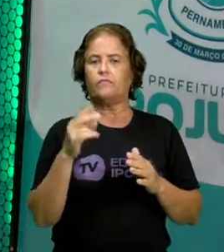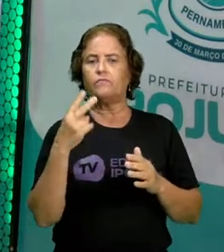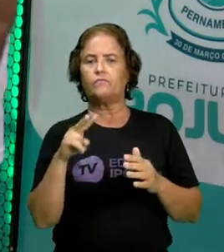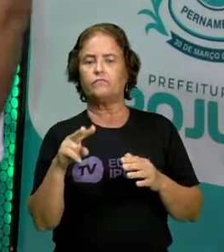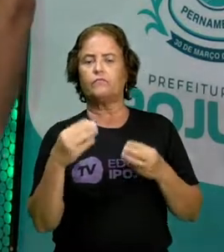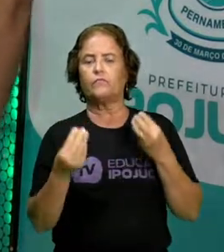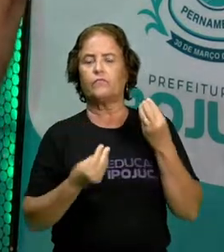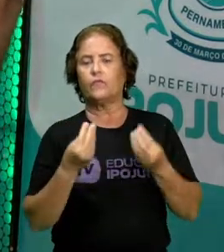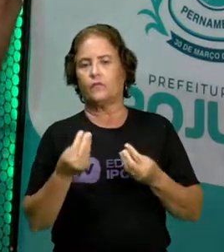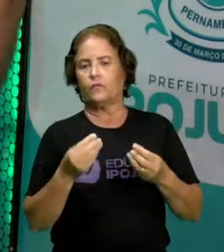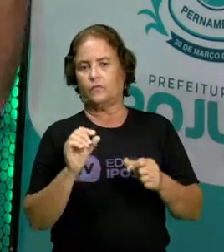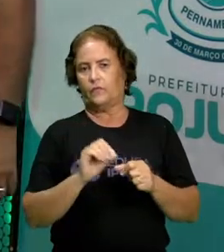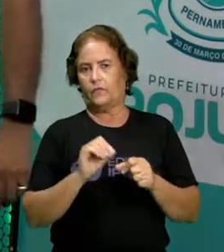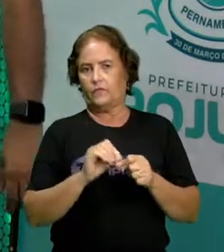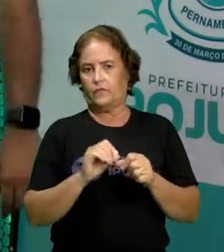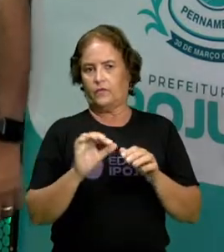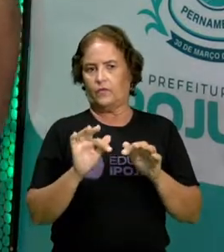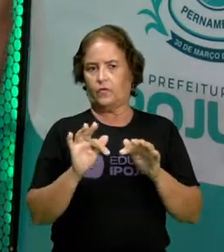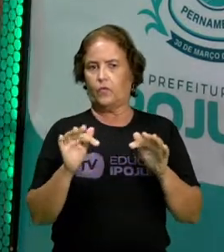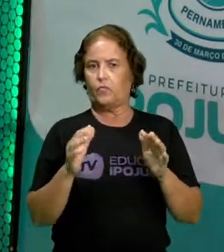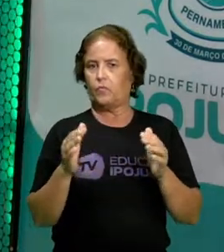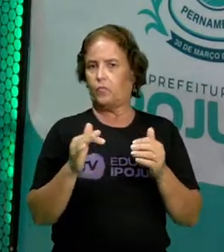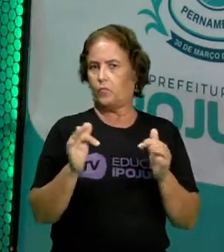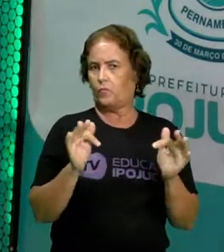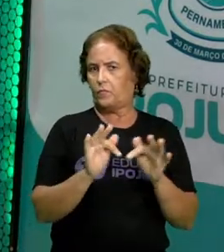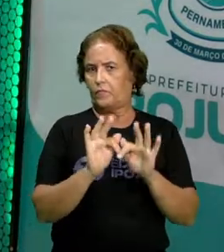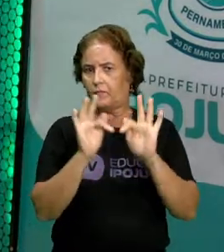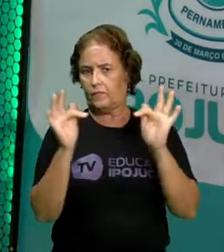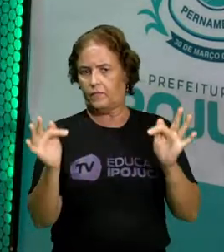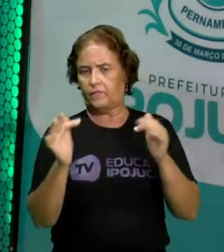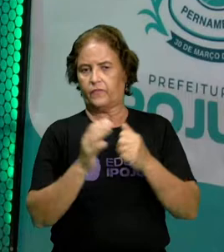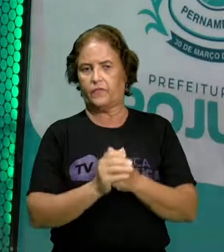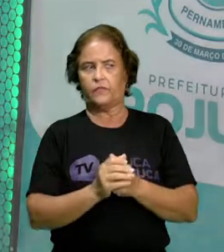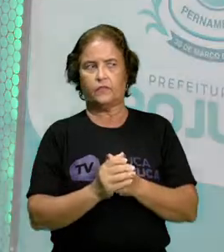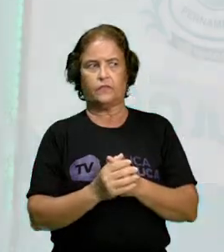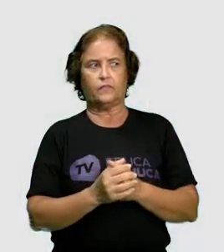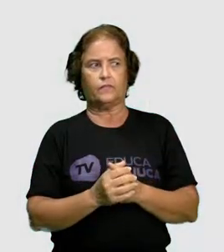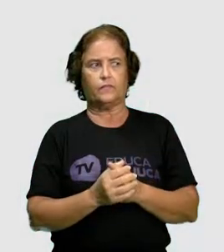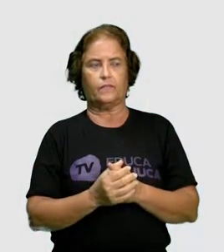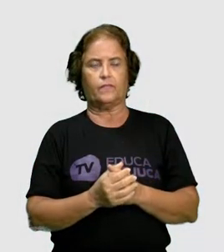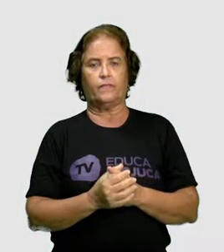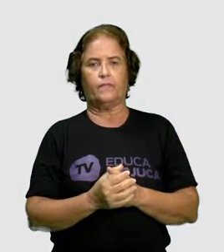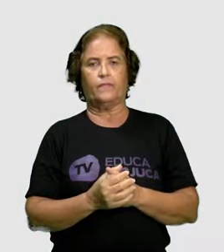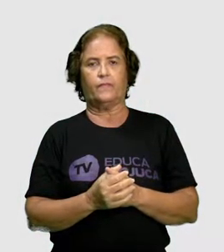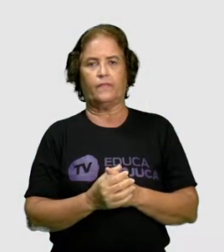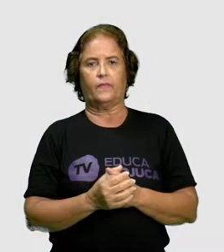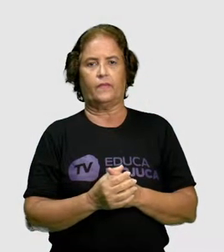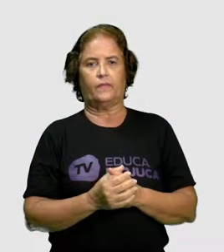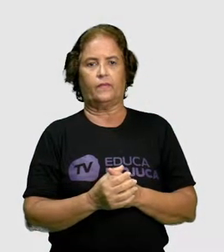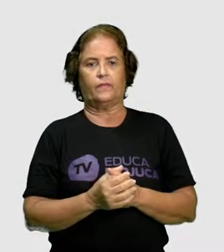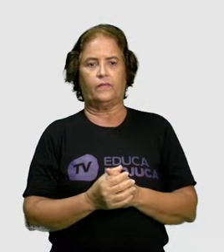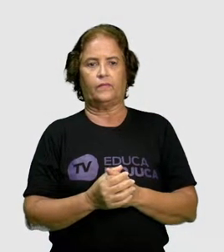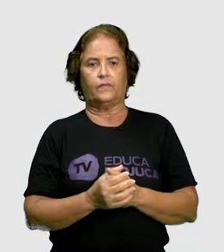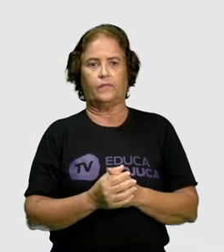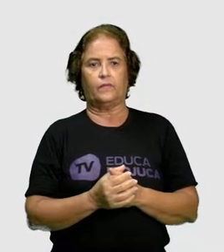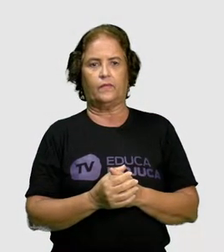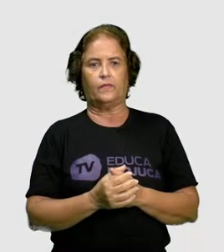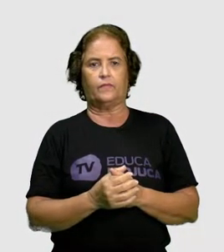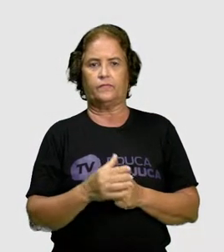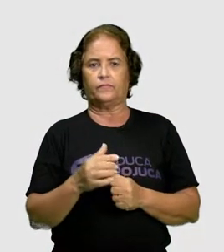complemento é o restante da frase, hein, pessoal? Vamos ver como é que fica? They will buy a new house.